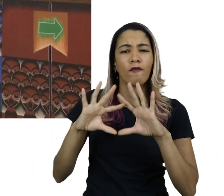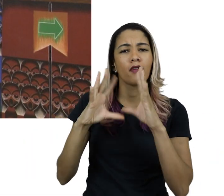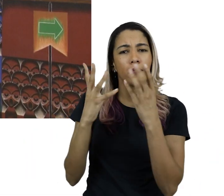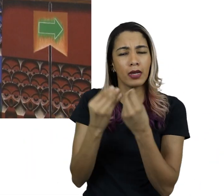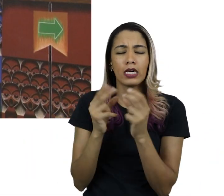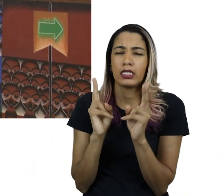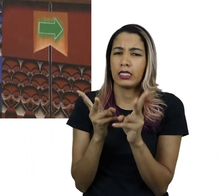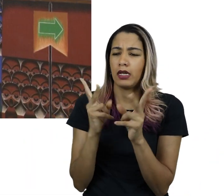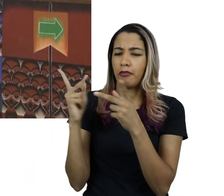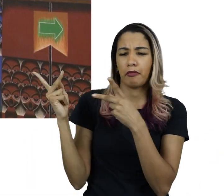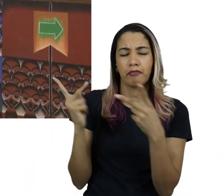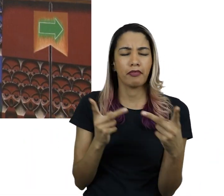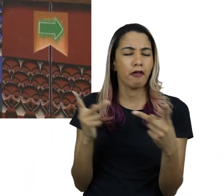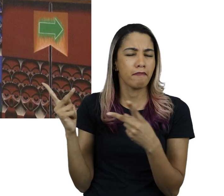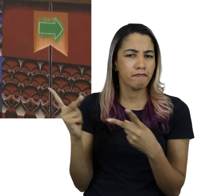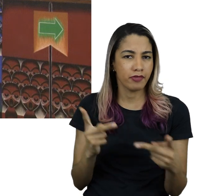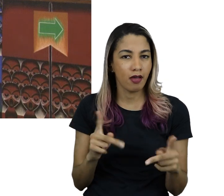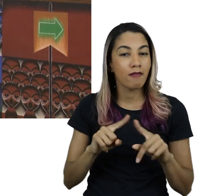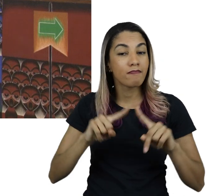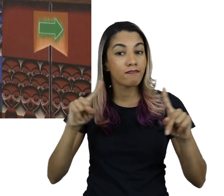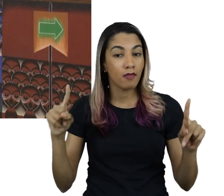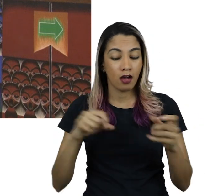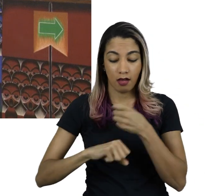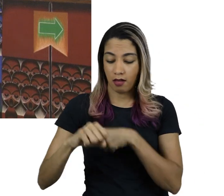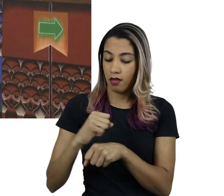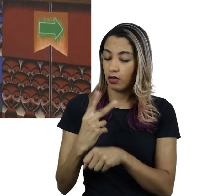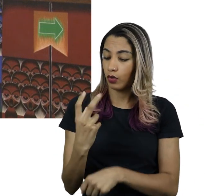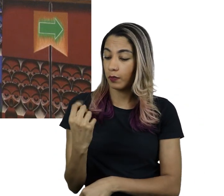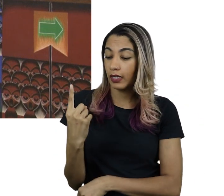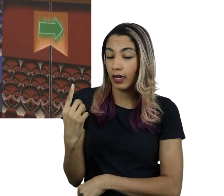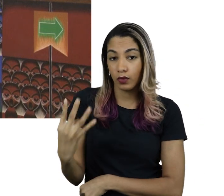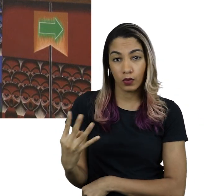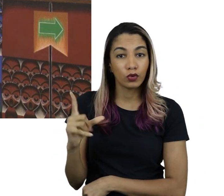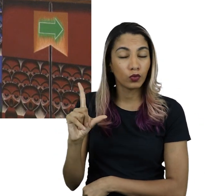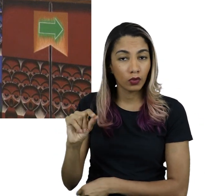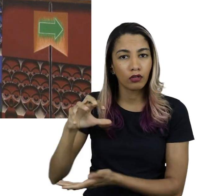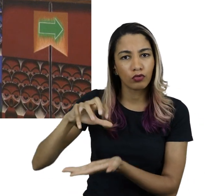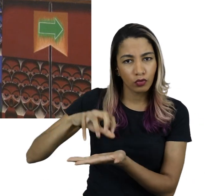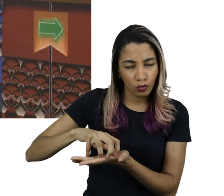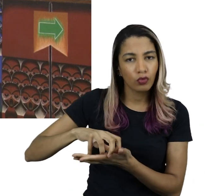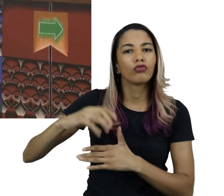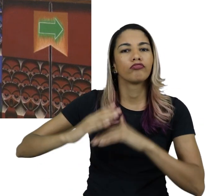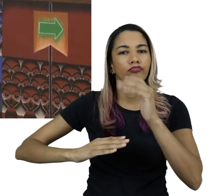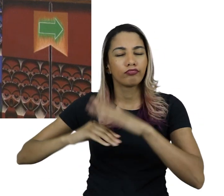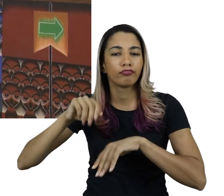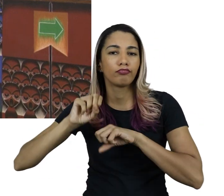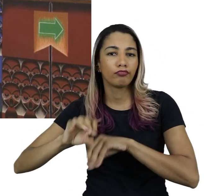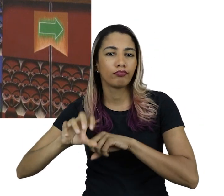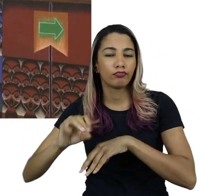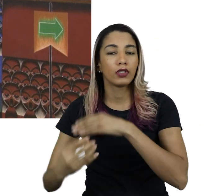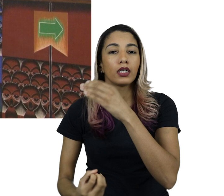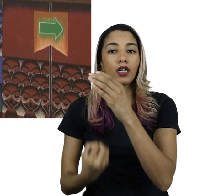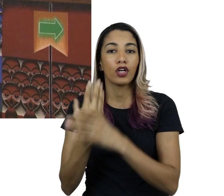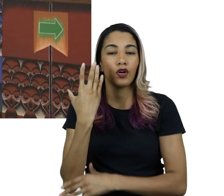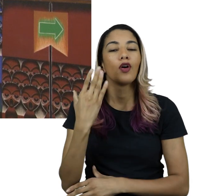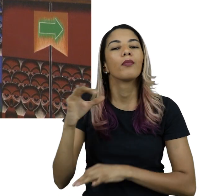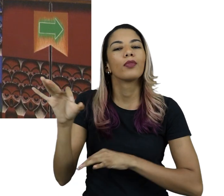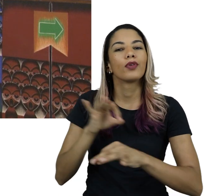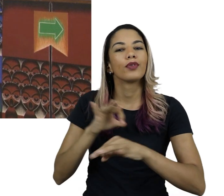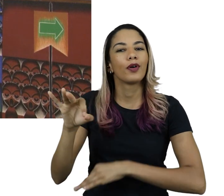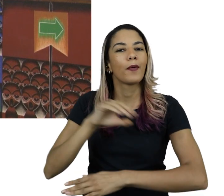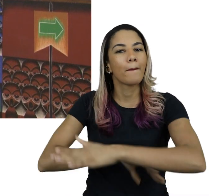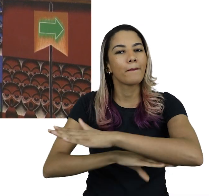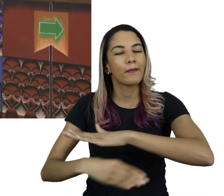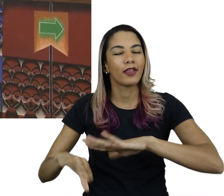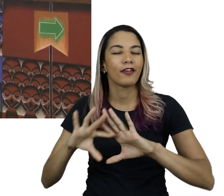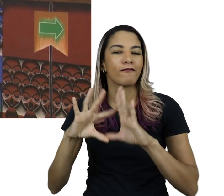familiares sempre tenha acontecido na Pinacoteca, apenas em 2014, o Núcleo de Ação Educativa criou o